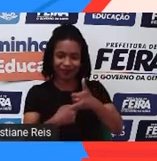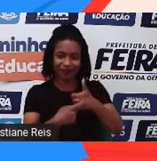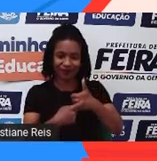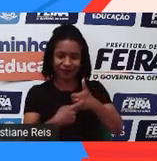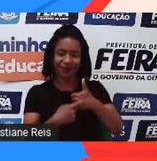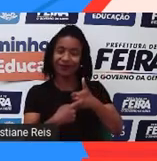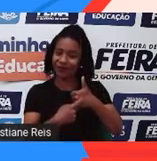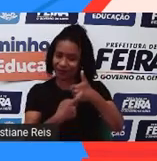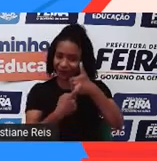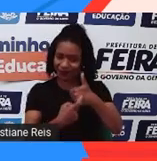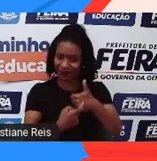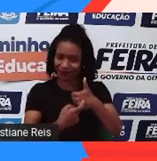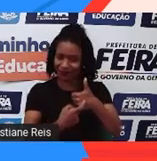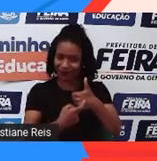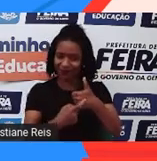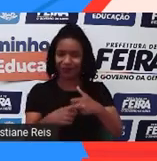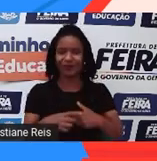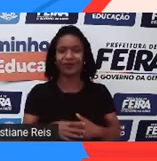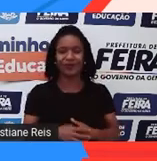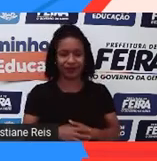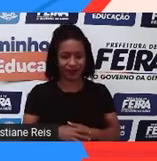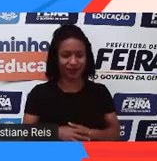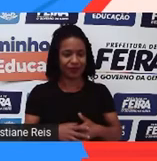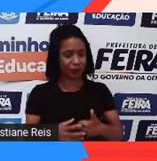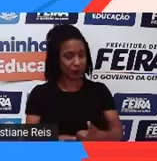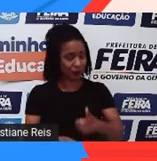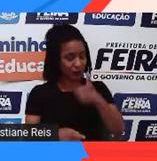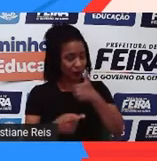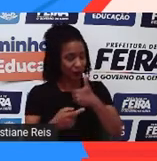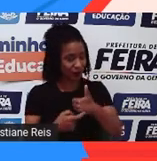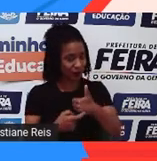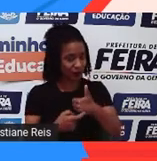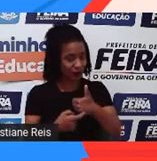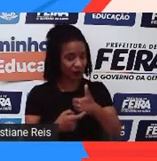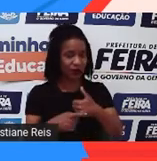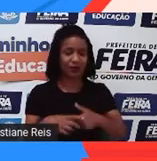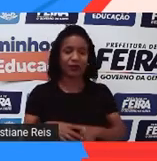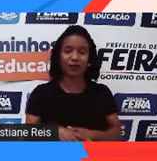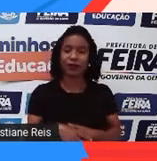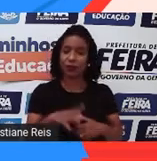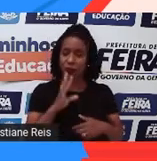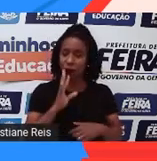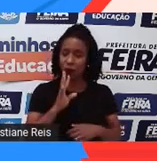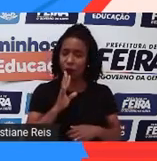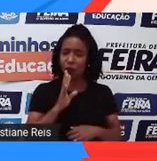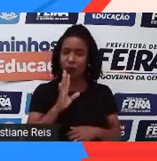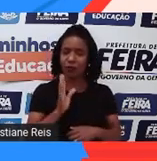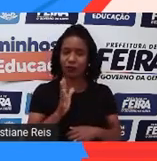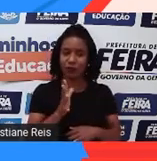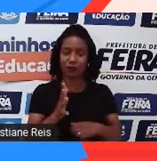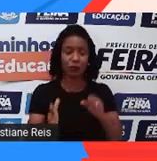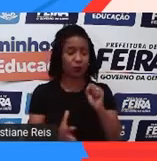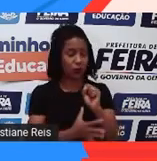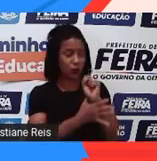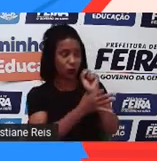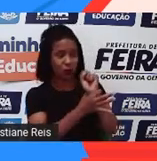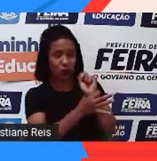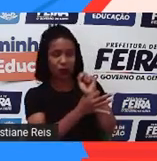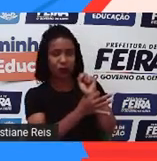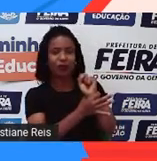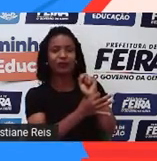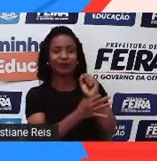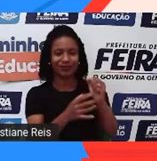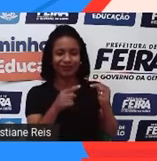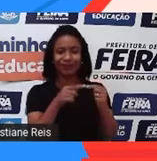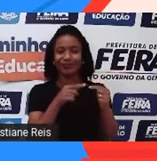entender que seria uma coisa afirmativa, uma coisa legal. Então, nós já conhecemos que o símbolo security